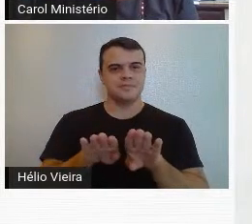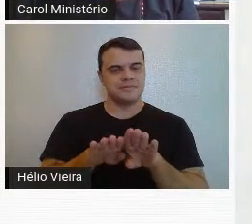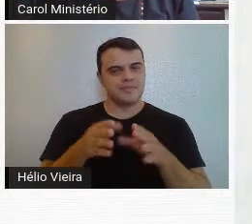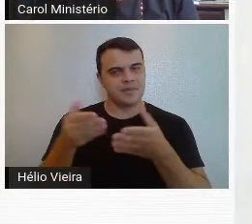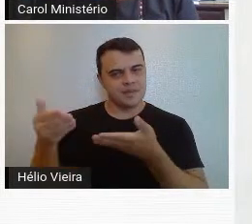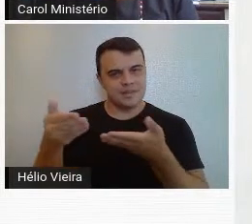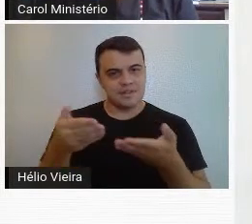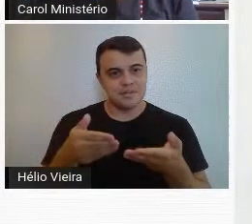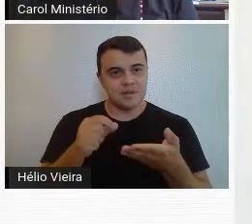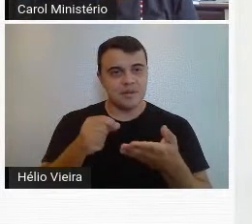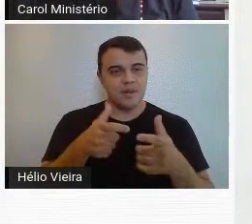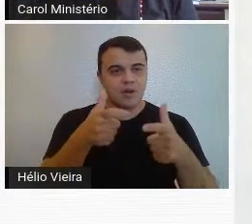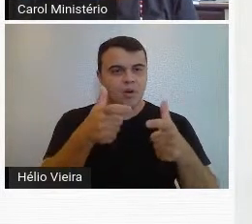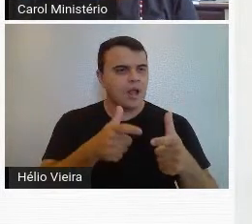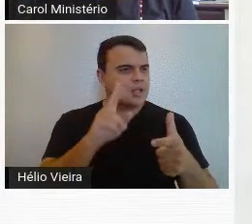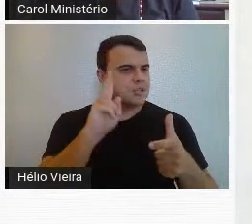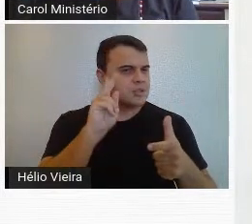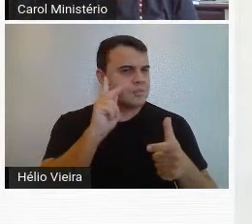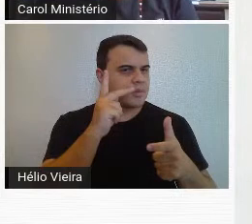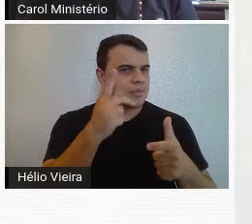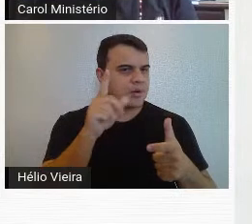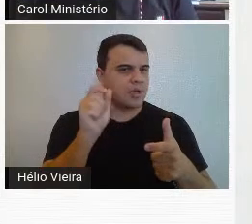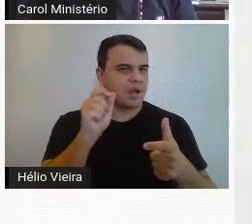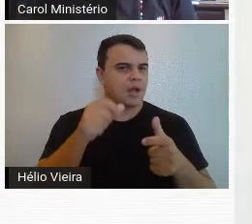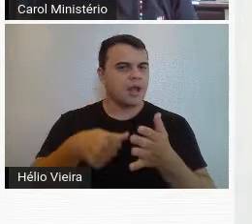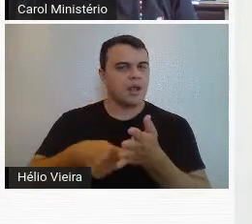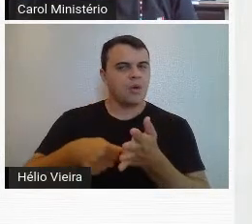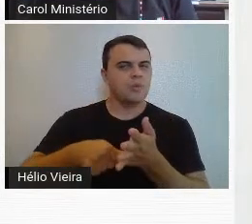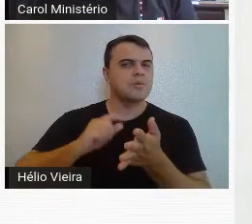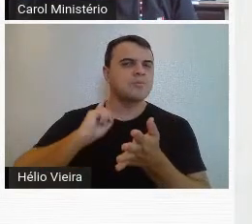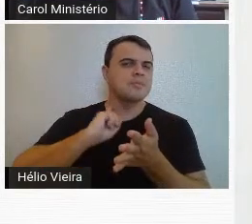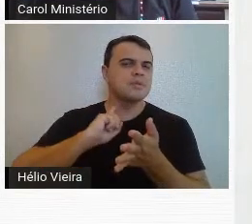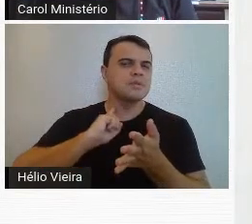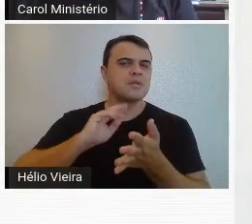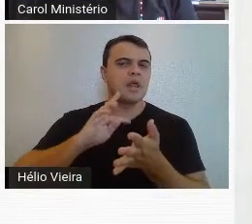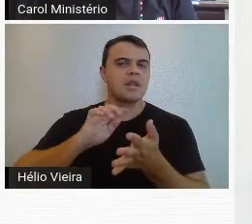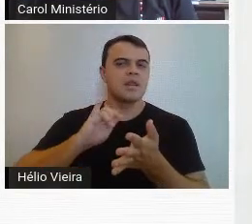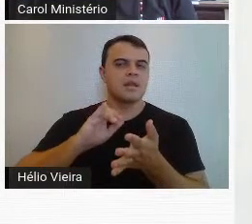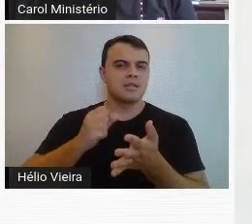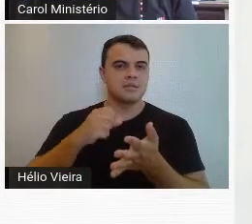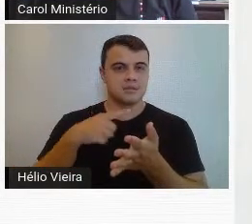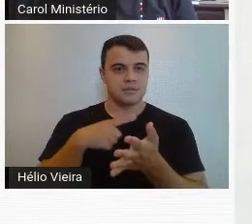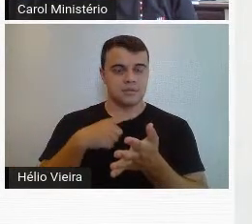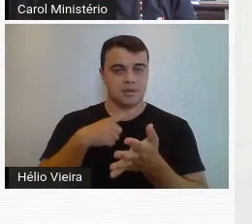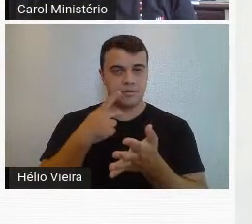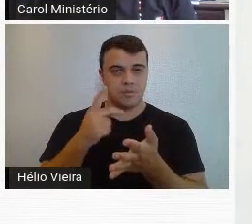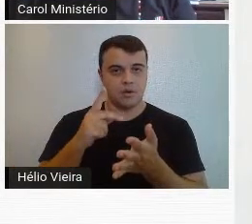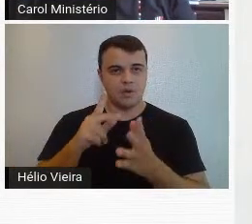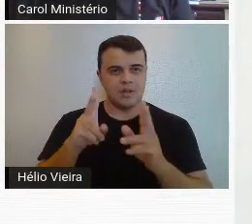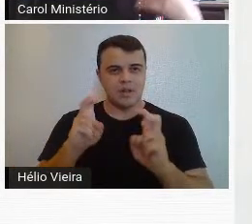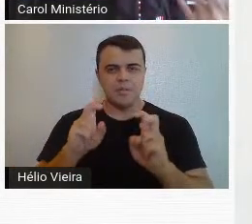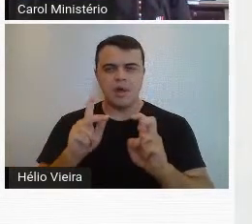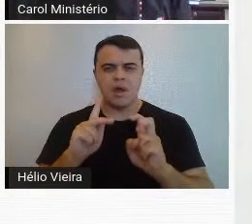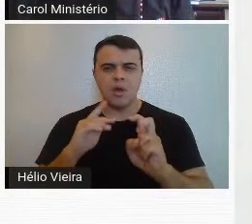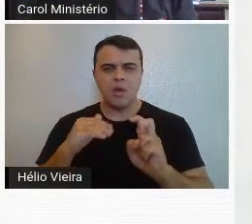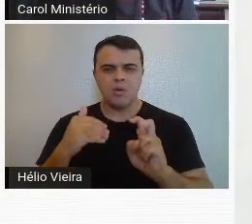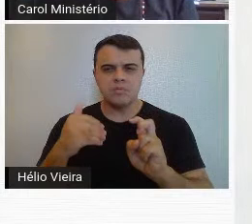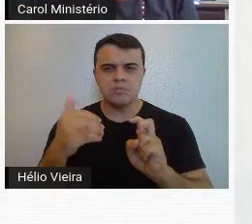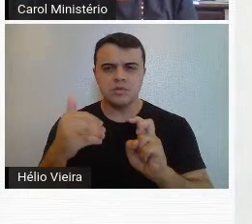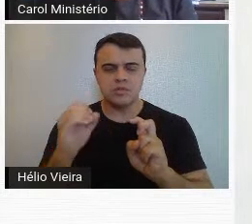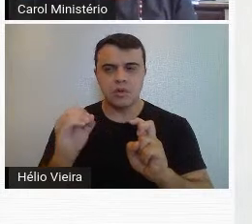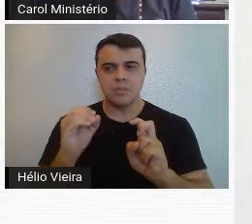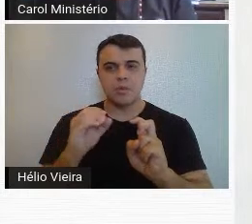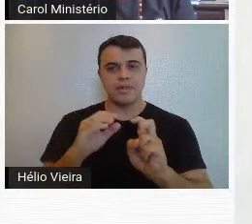recepção lá no Centro de Memória, no Minas Tênis Clube, onde houve também uma exposição Horizonte Moderno, que gerou uma publicação,